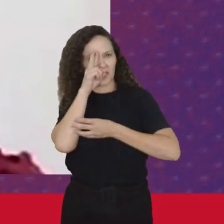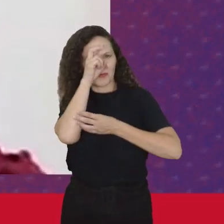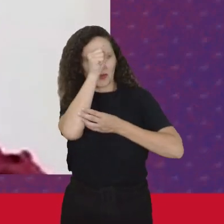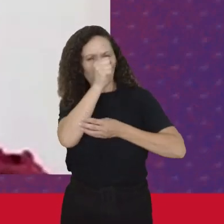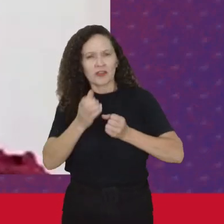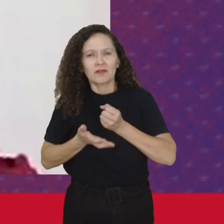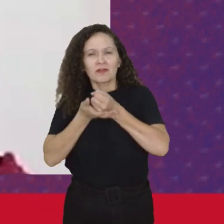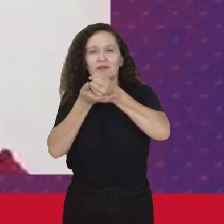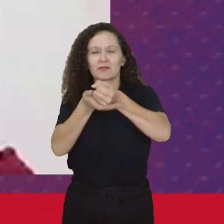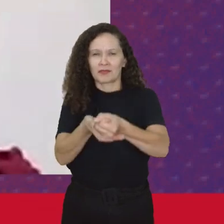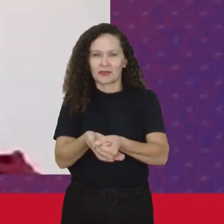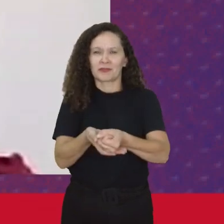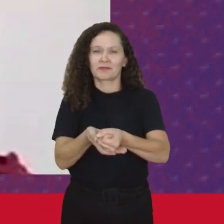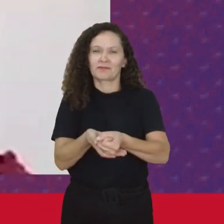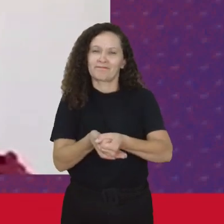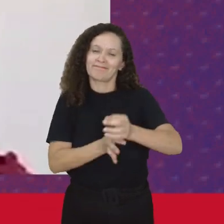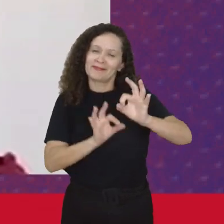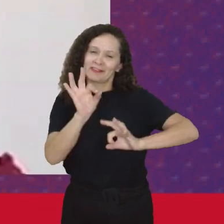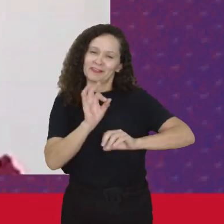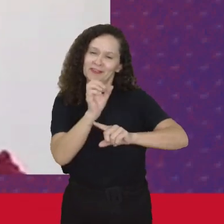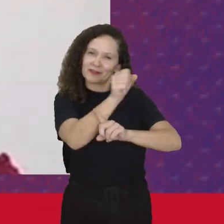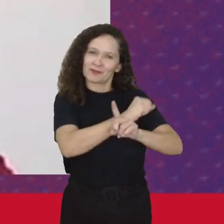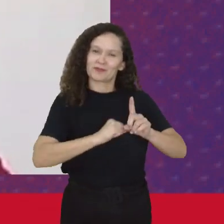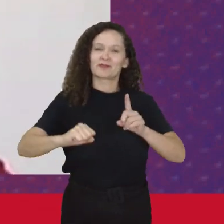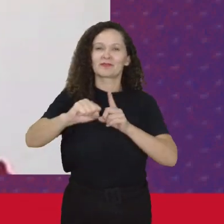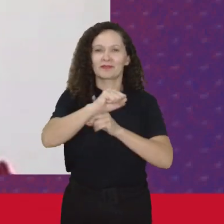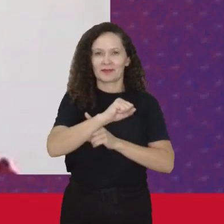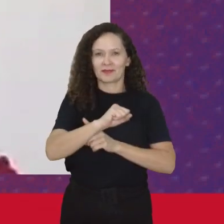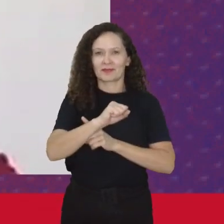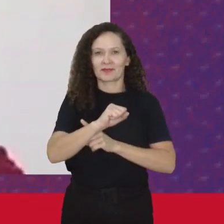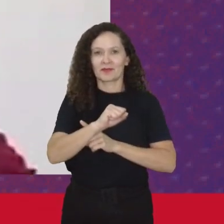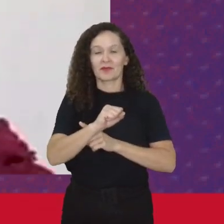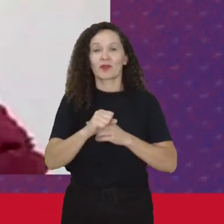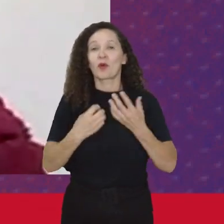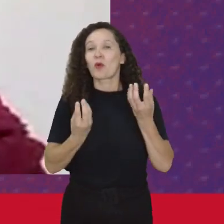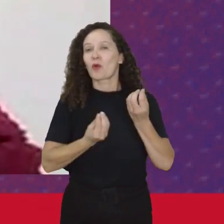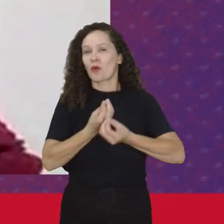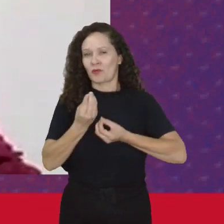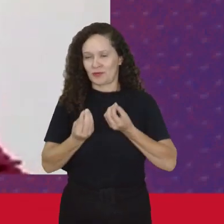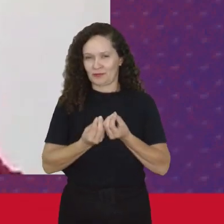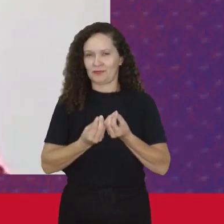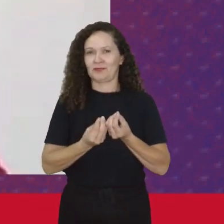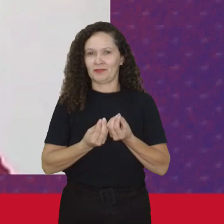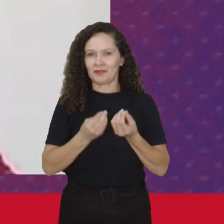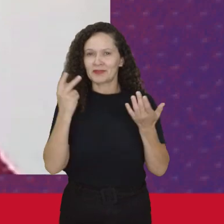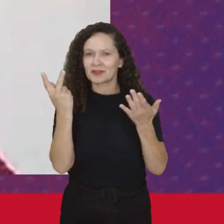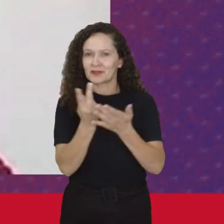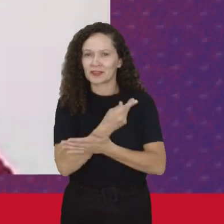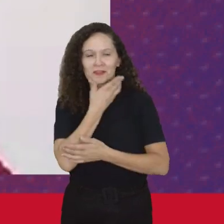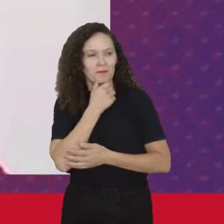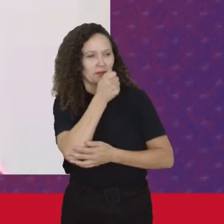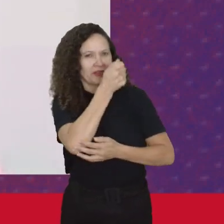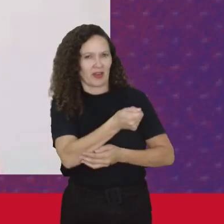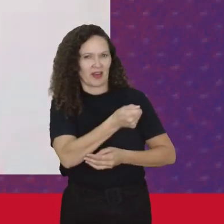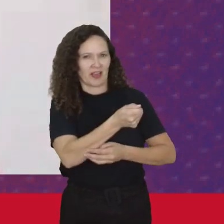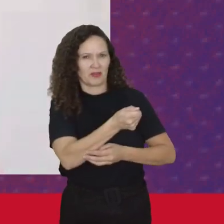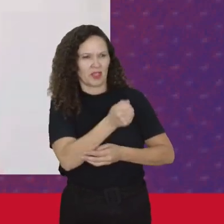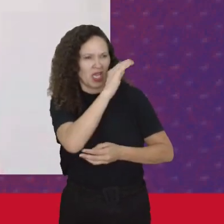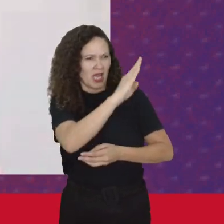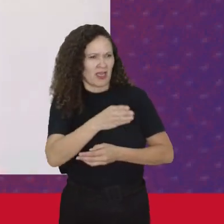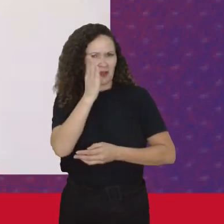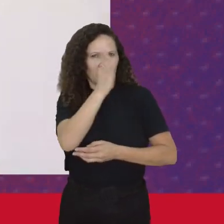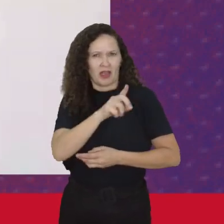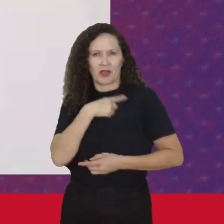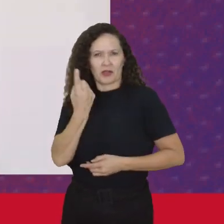Nesse desenho De retirada De anulação Da nossa